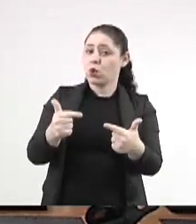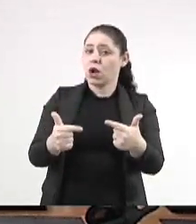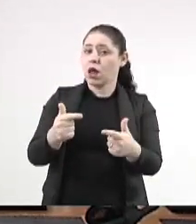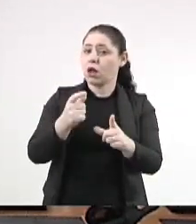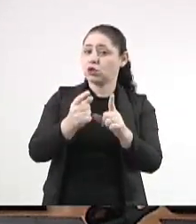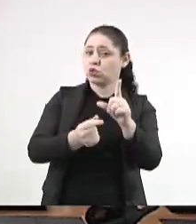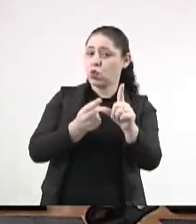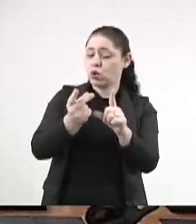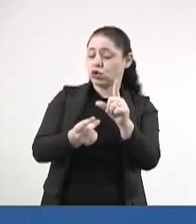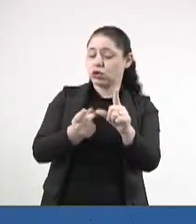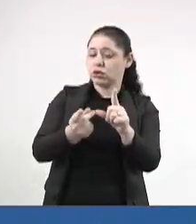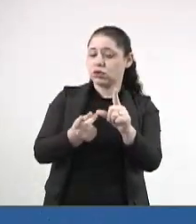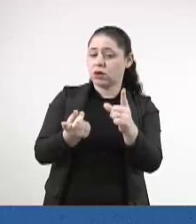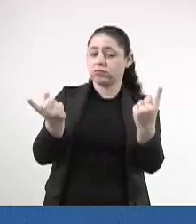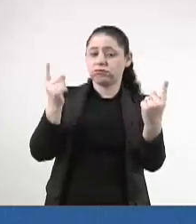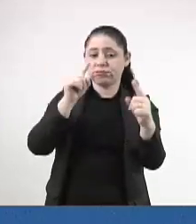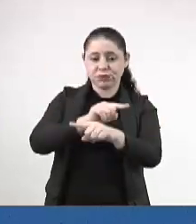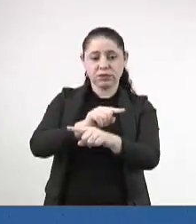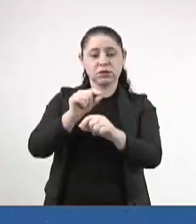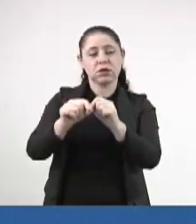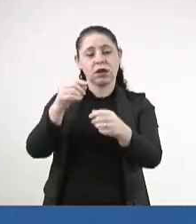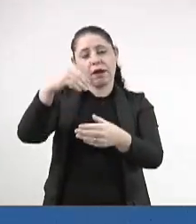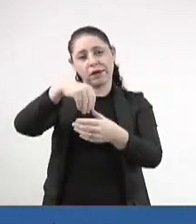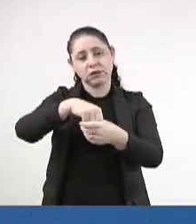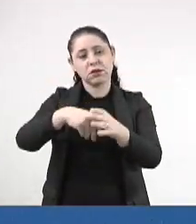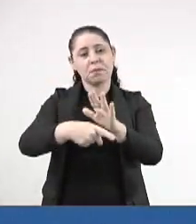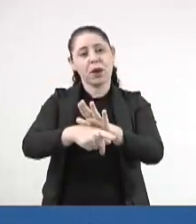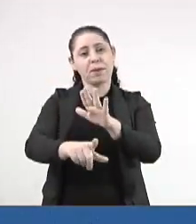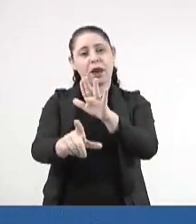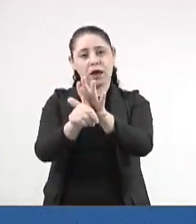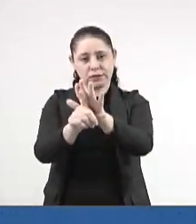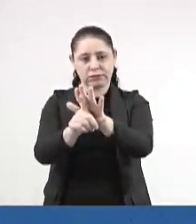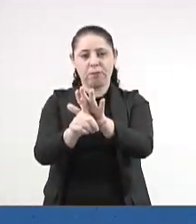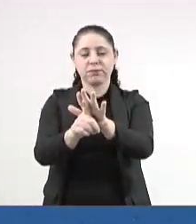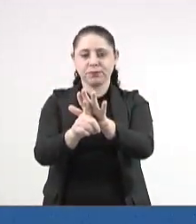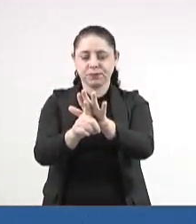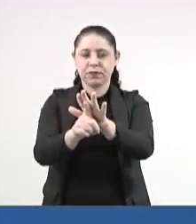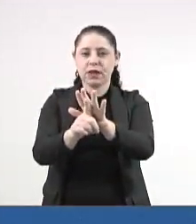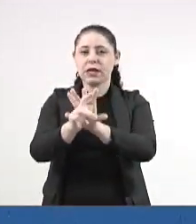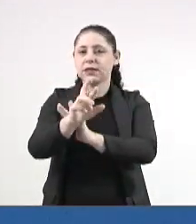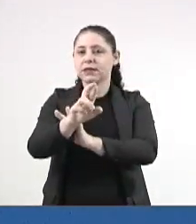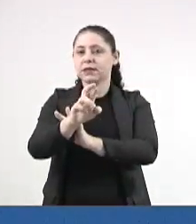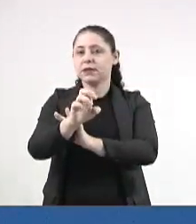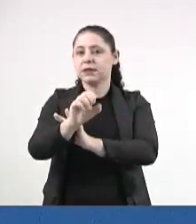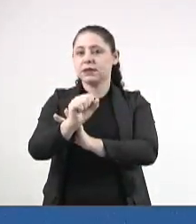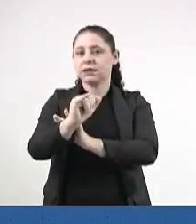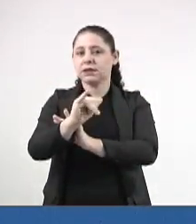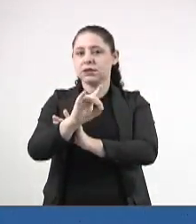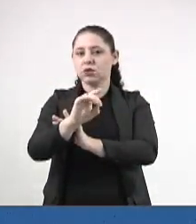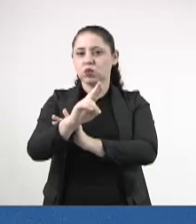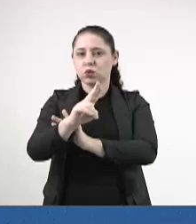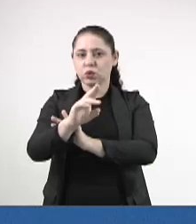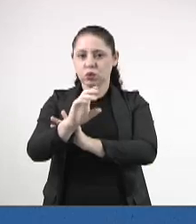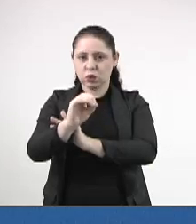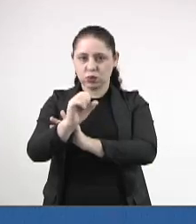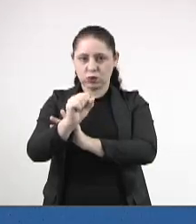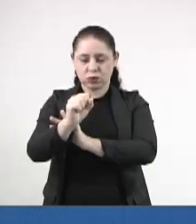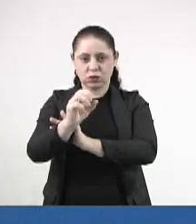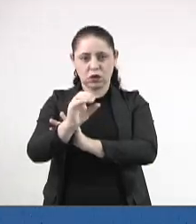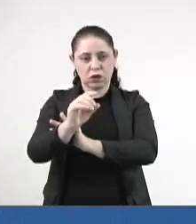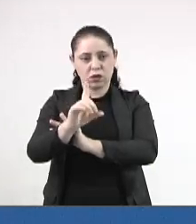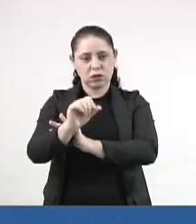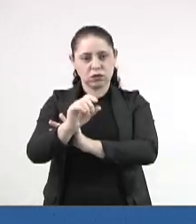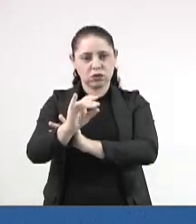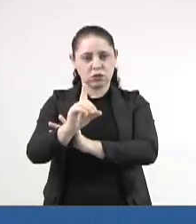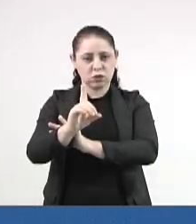logística reversa, dentro da própria lei de resíduos sólidos, porque, na verdade, produtos,